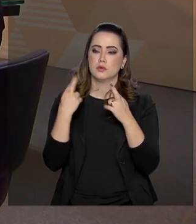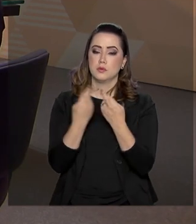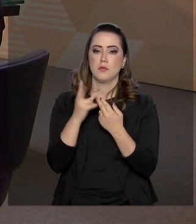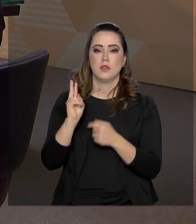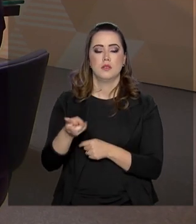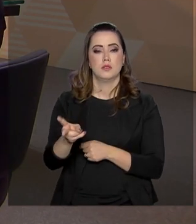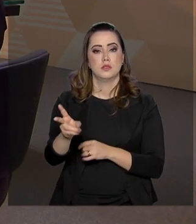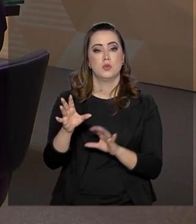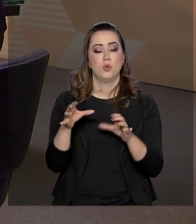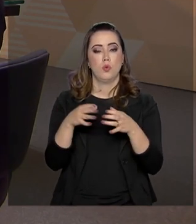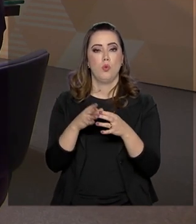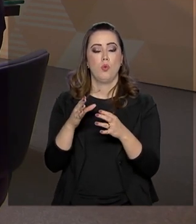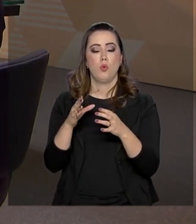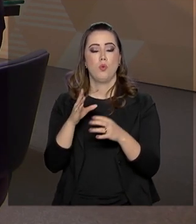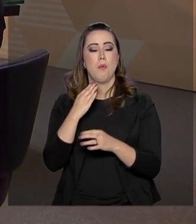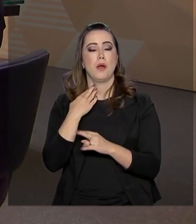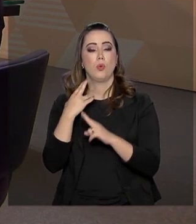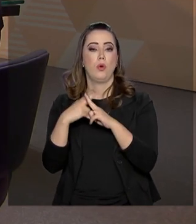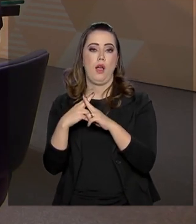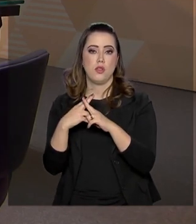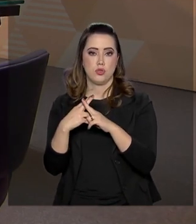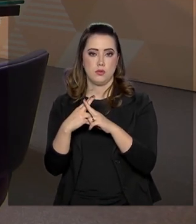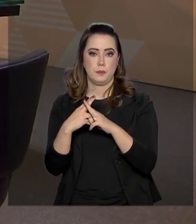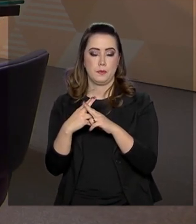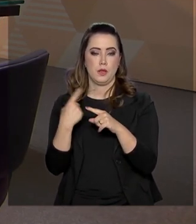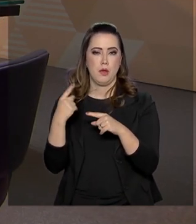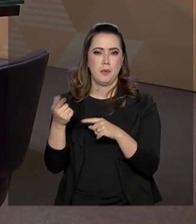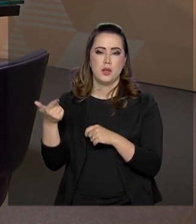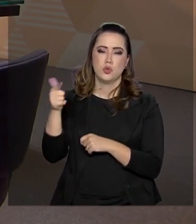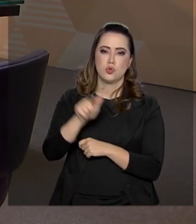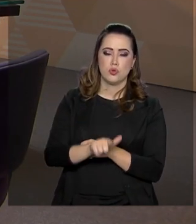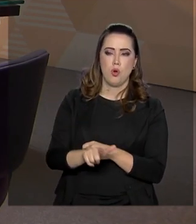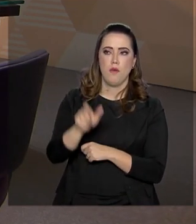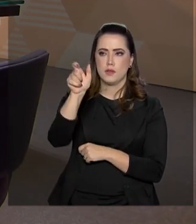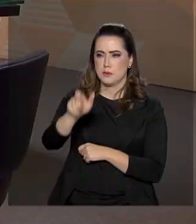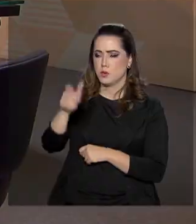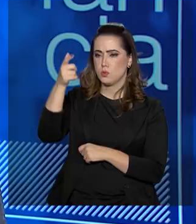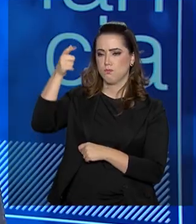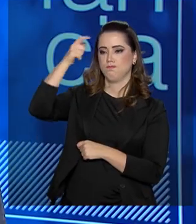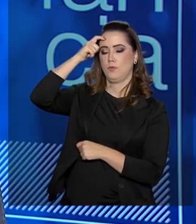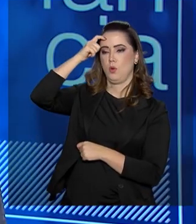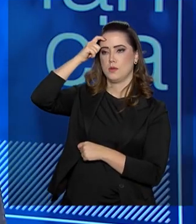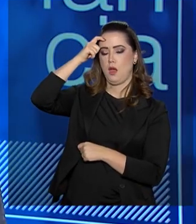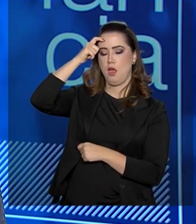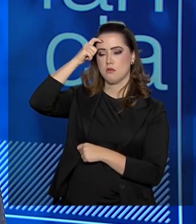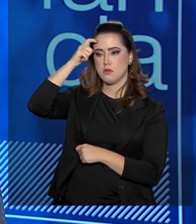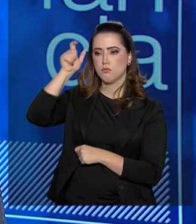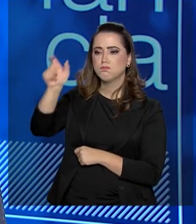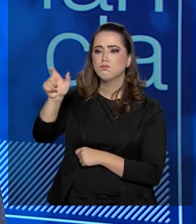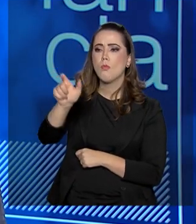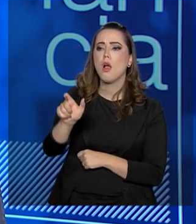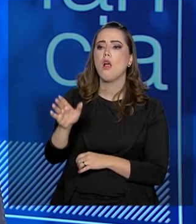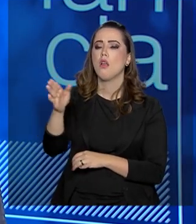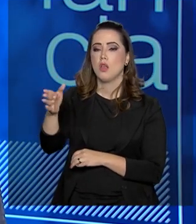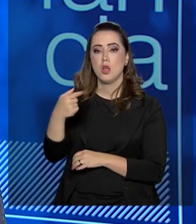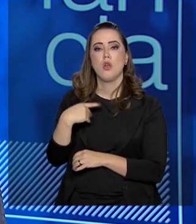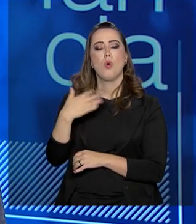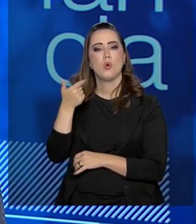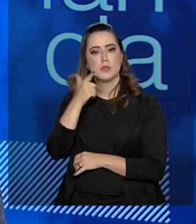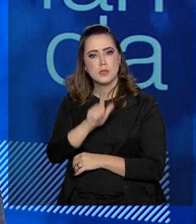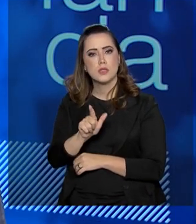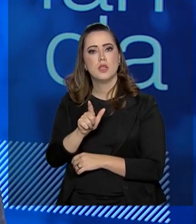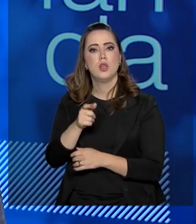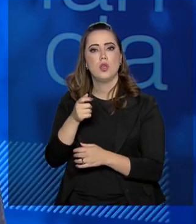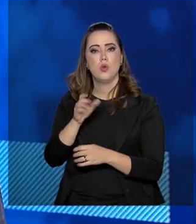continuadas com a Caixa para tentar trazer de volta a consciência do estudante que, se ele teve um curso de medicina